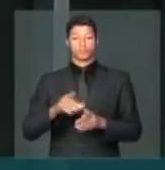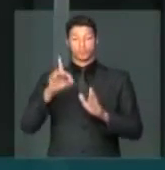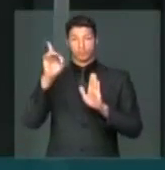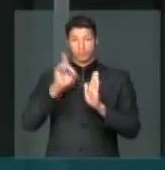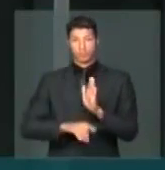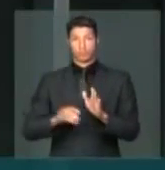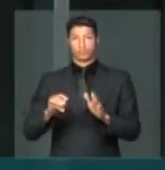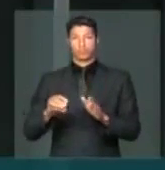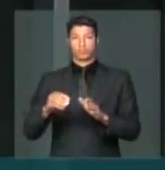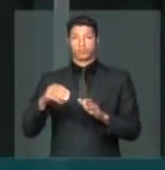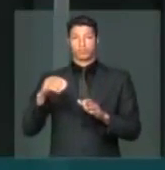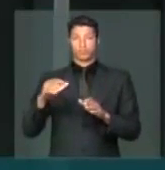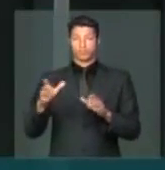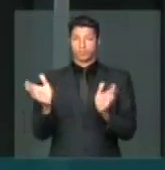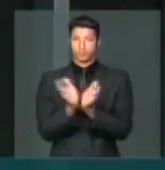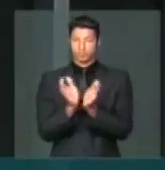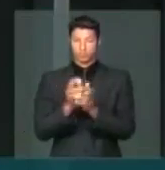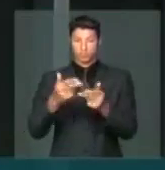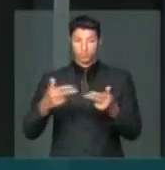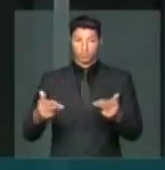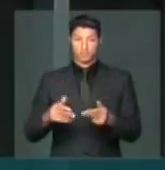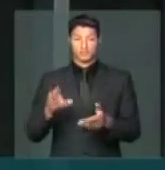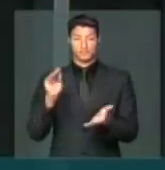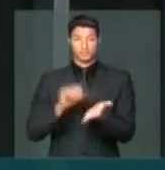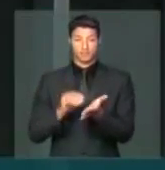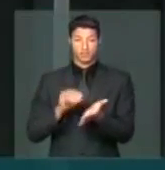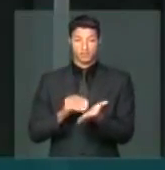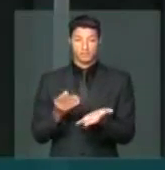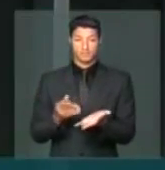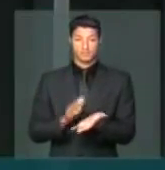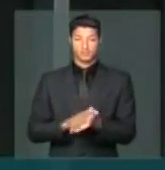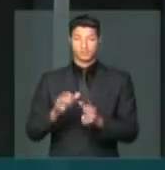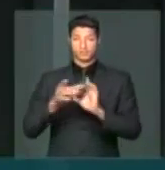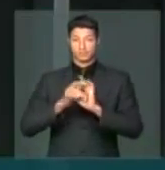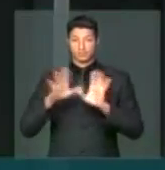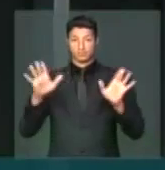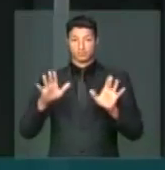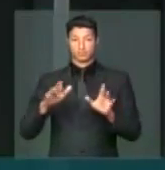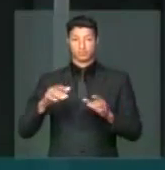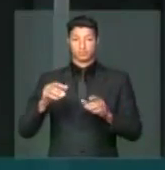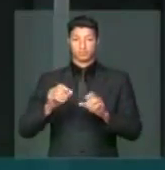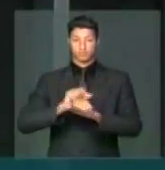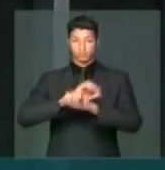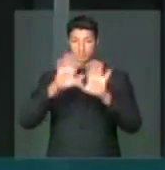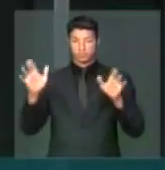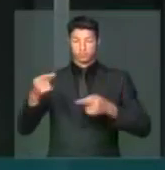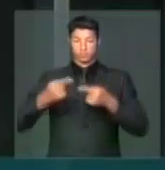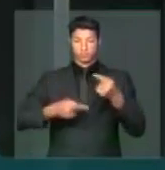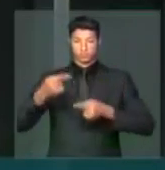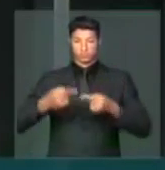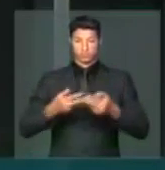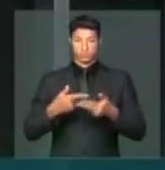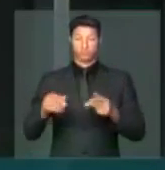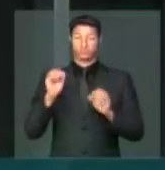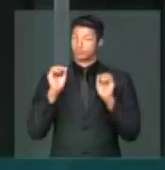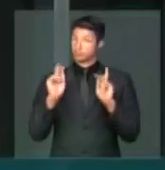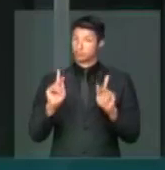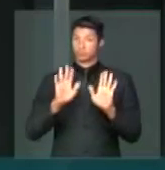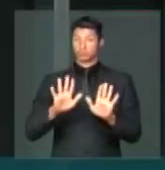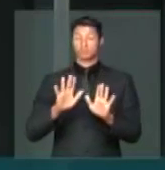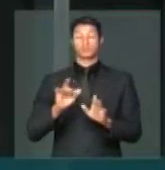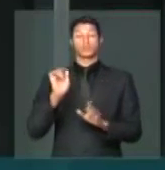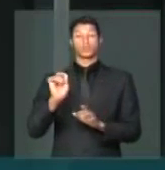degradação e apequenamento dos partidos, falta de liberdade para pluralidade partidária. Pois bem,